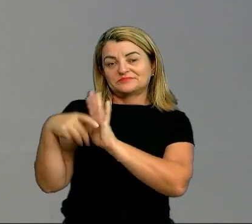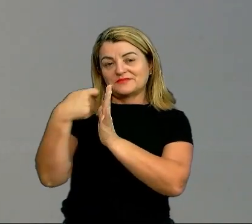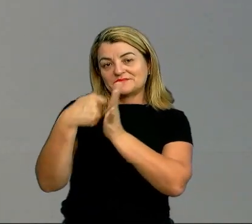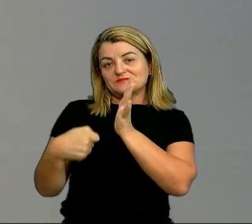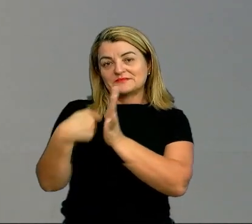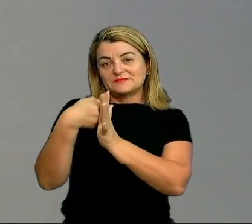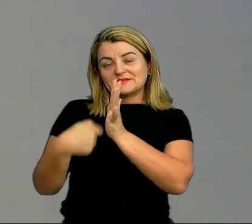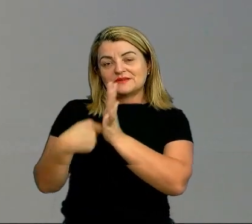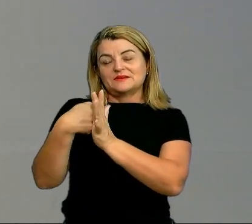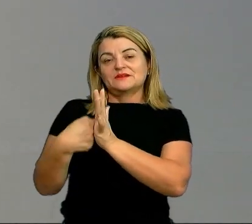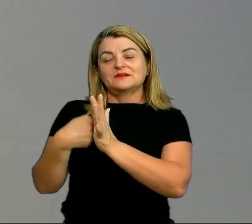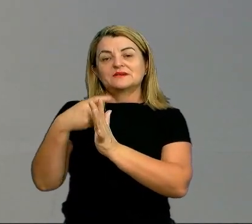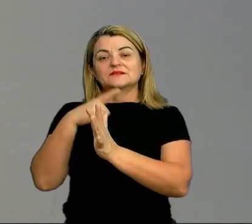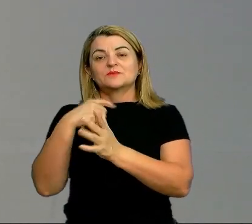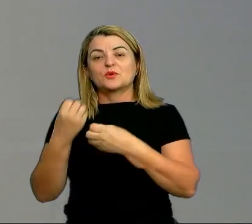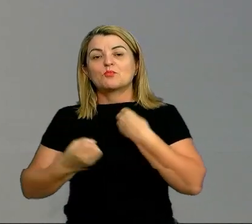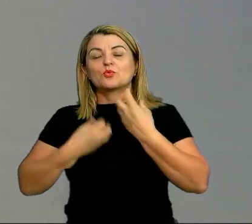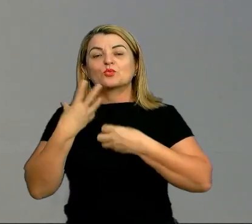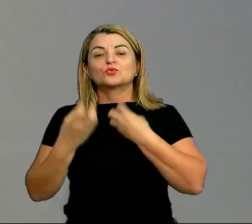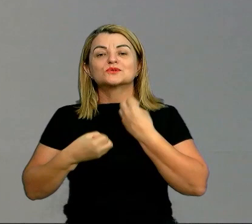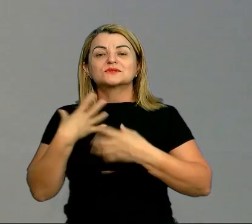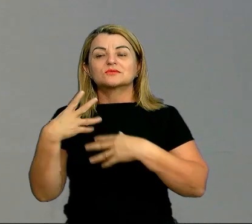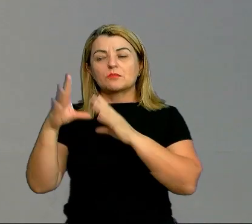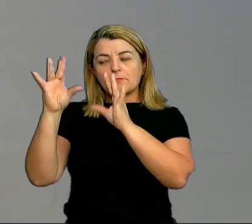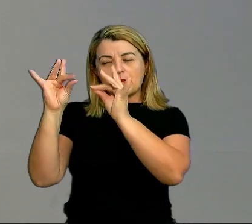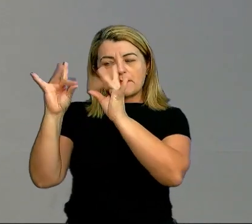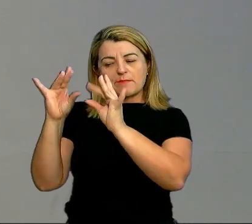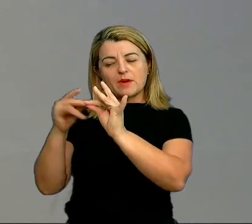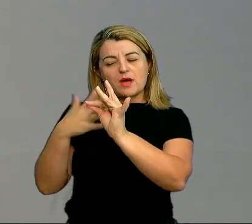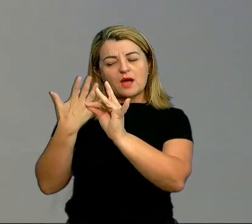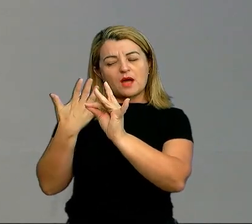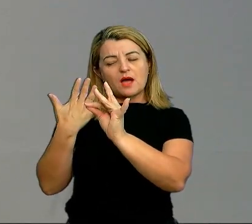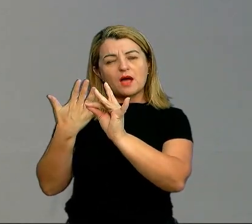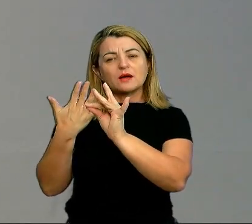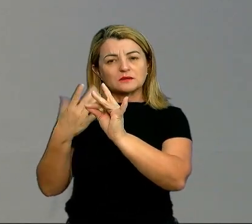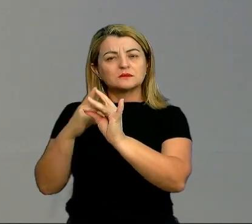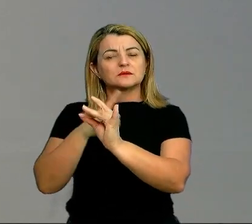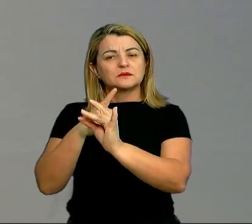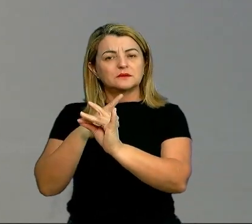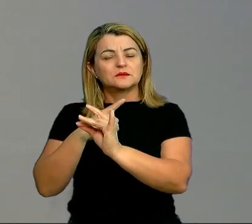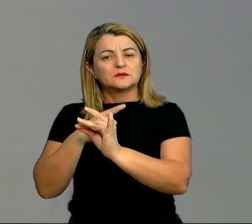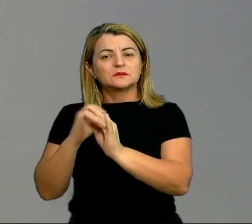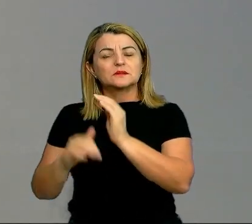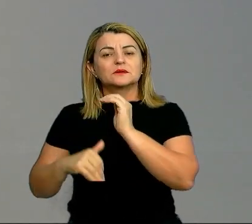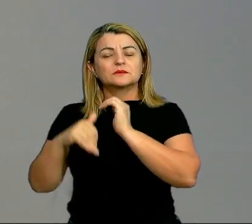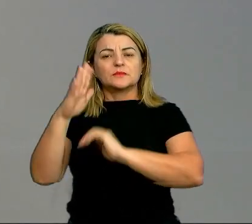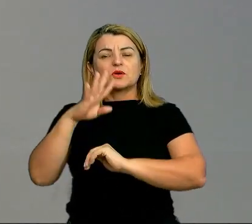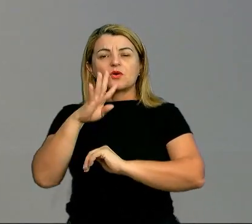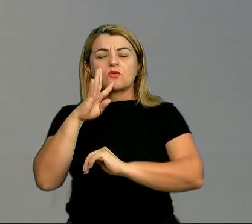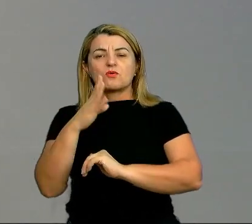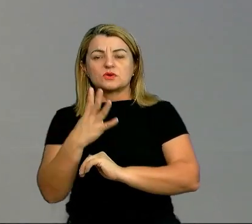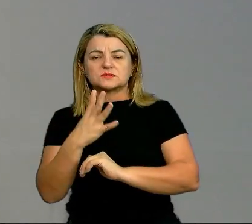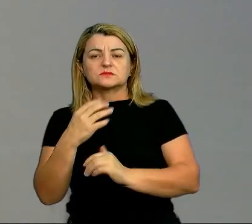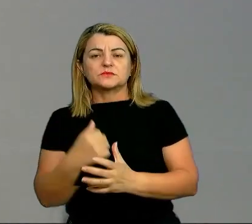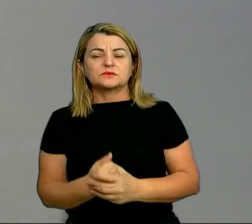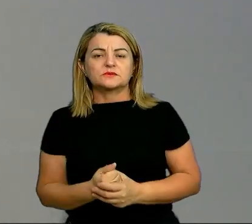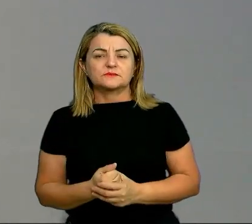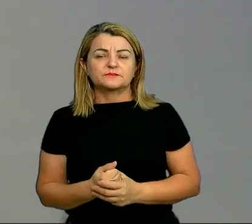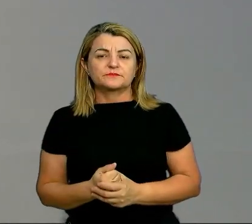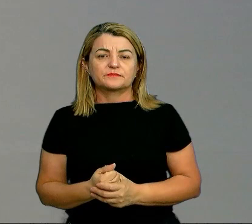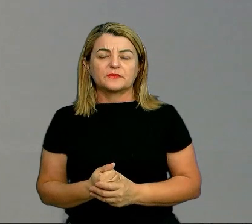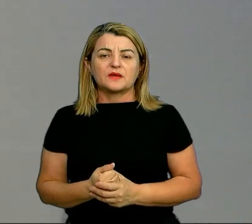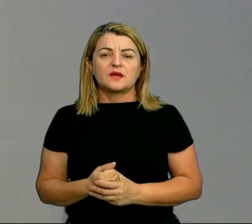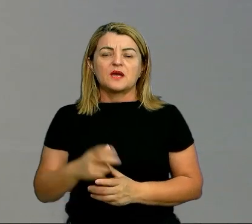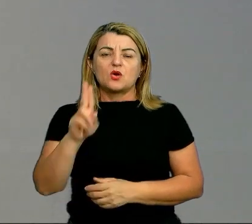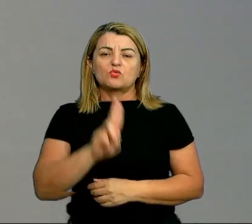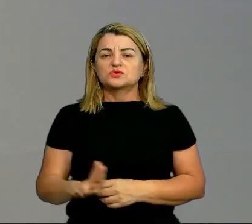muito dessa produção, muitos traços que podem ser analisados, inclusive que tem maior conhecimento aí em